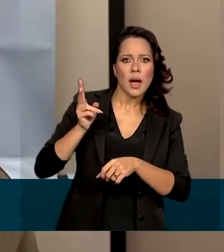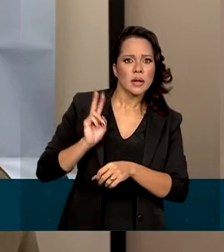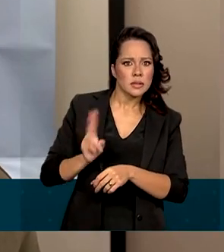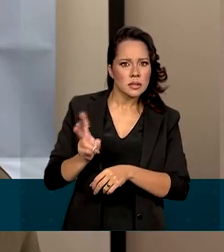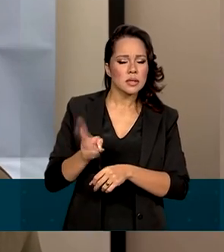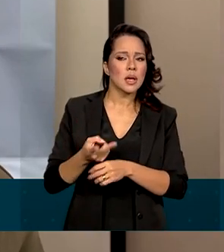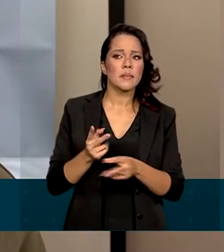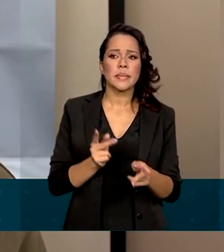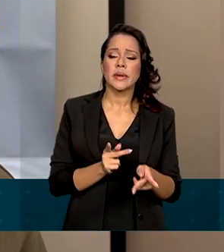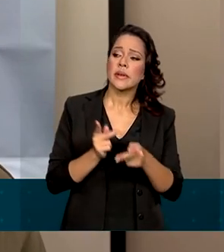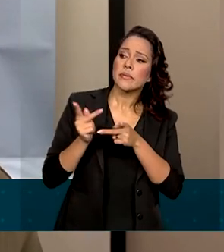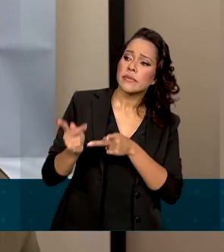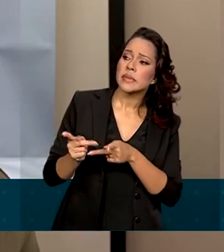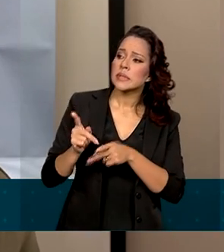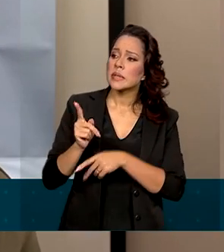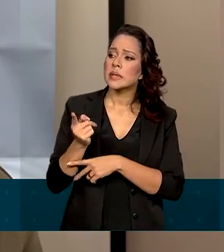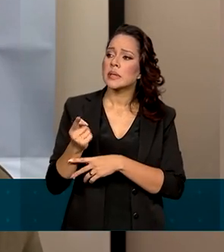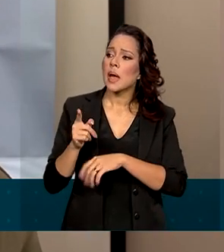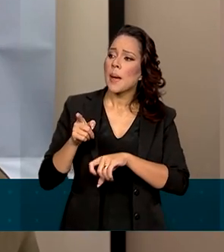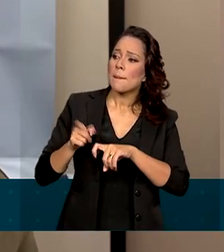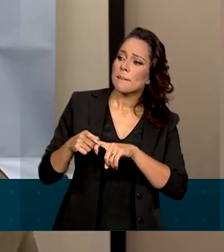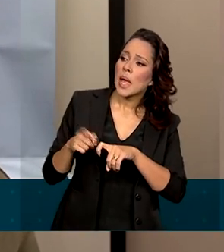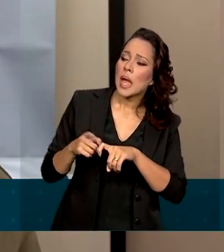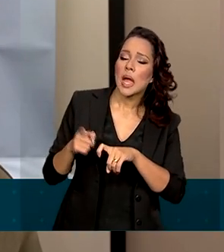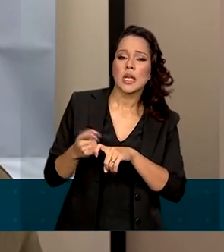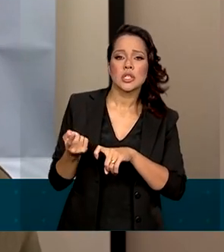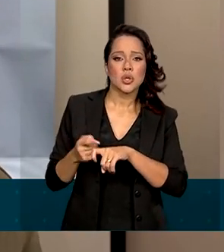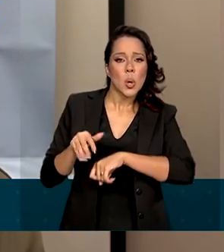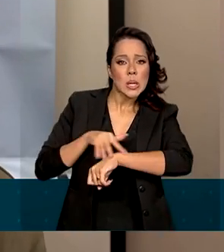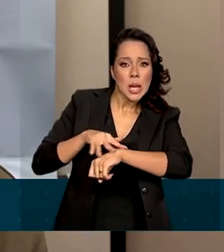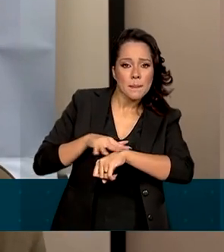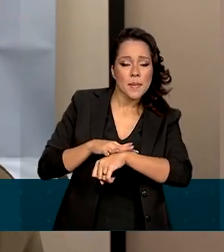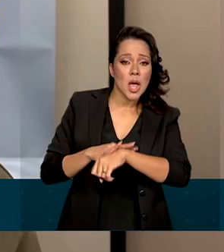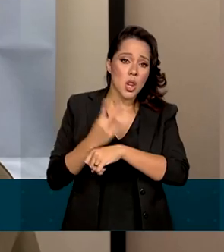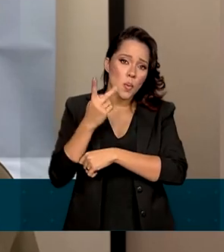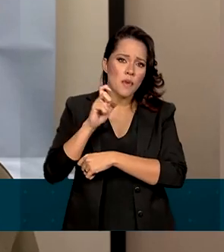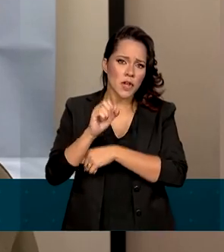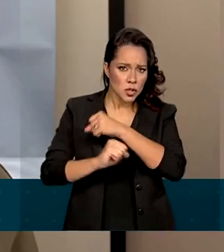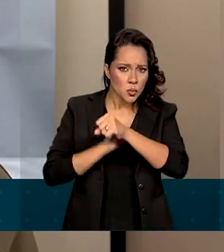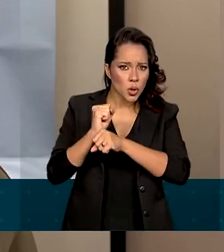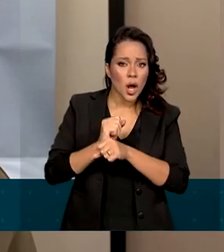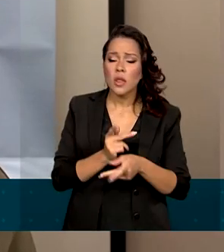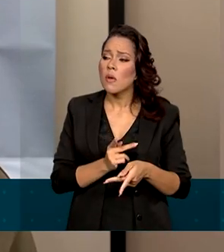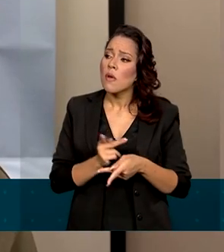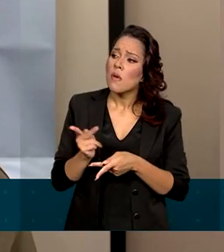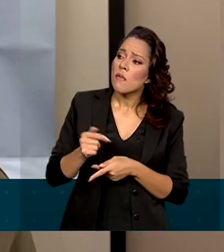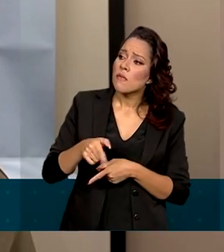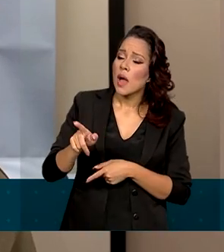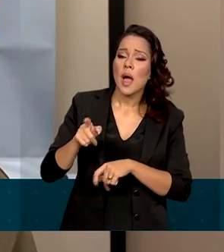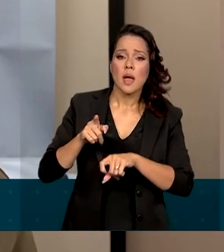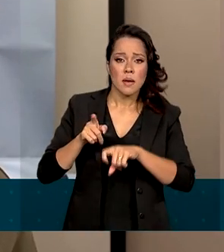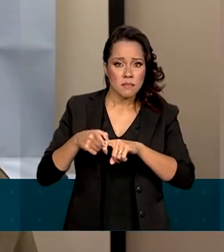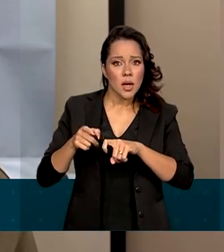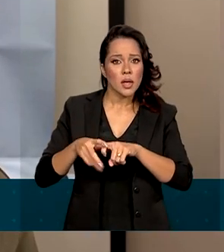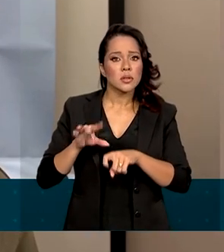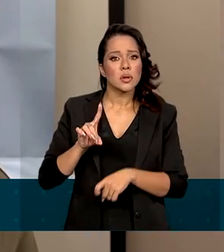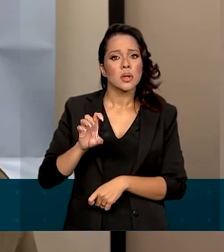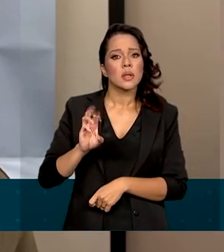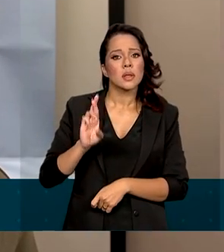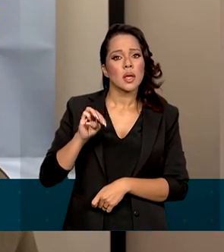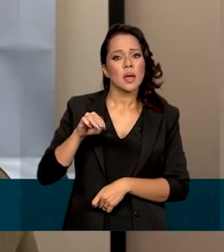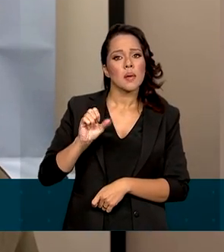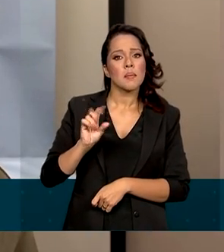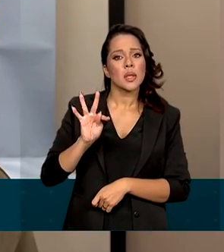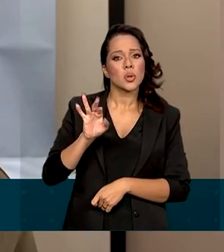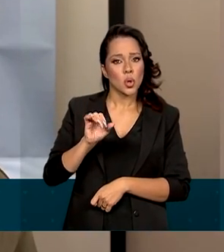uma visita ao especialista, pelo menos uma vez ao ano, pois o dermatologista está capacitado